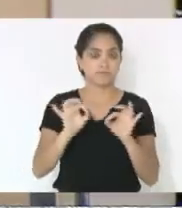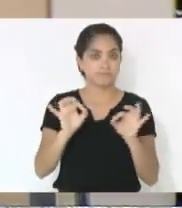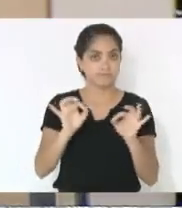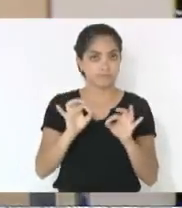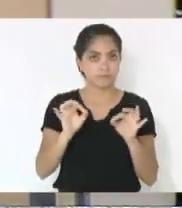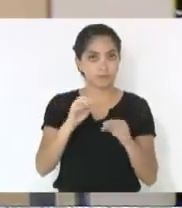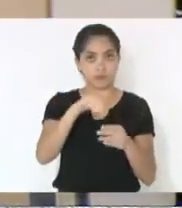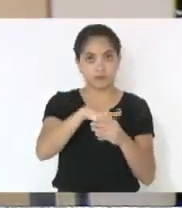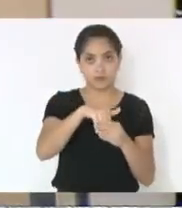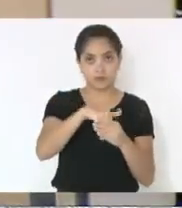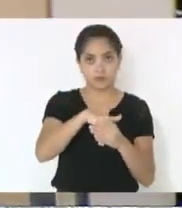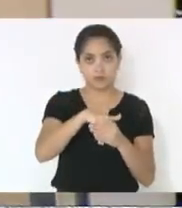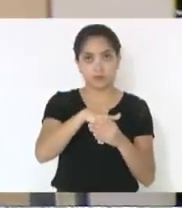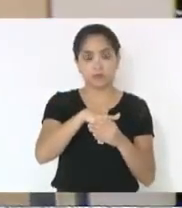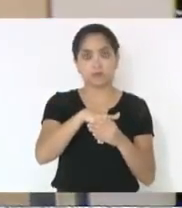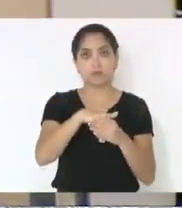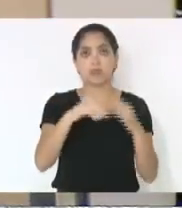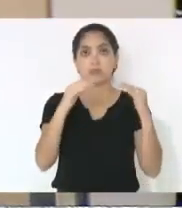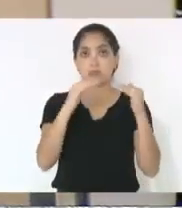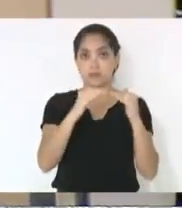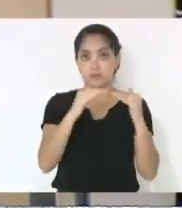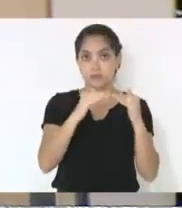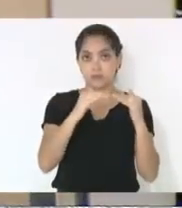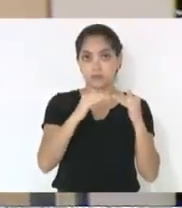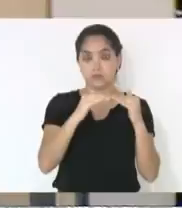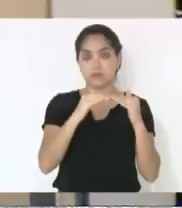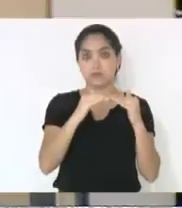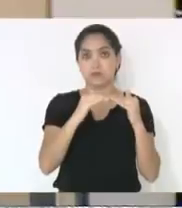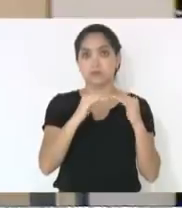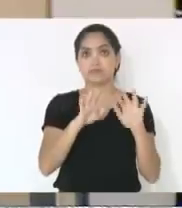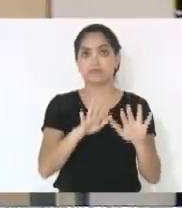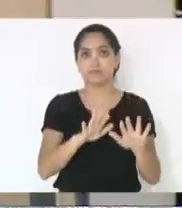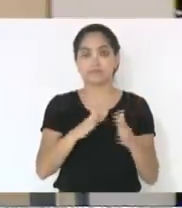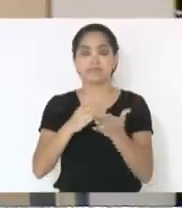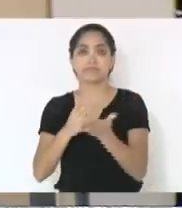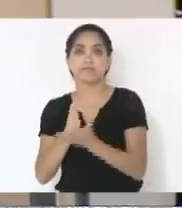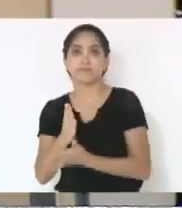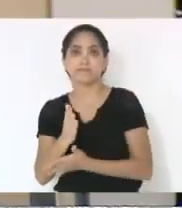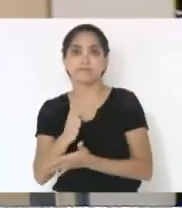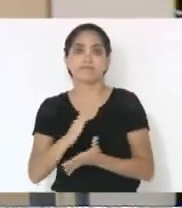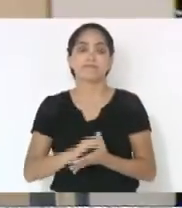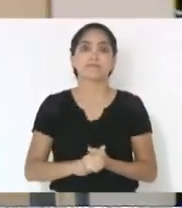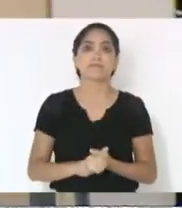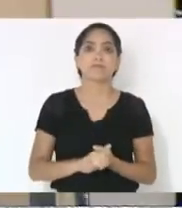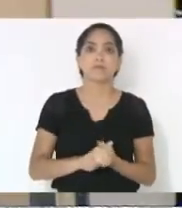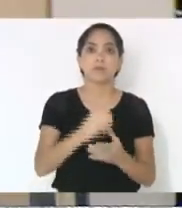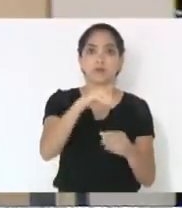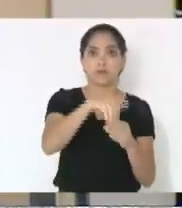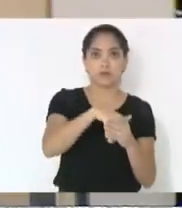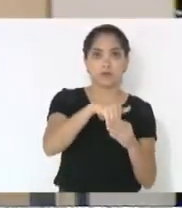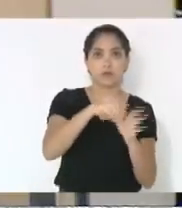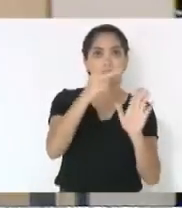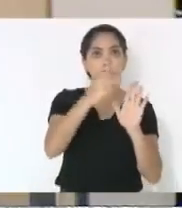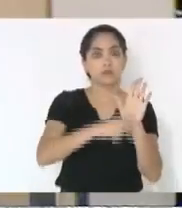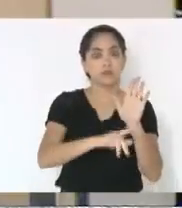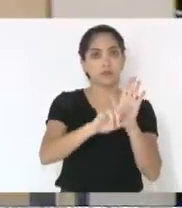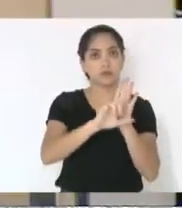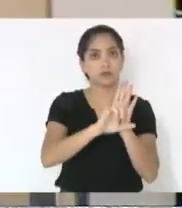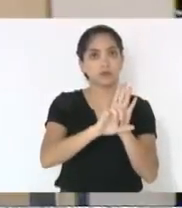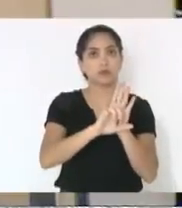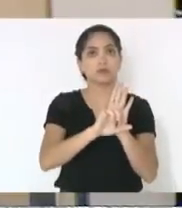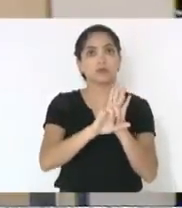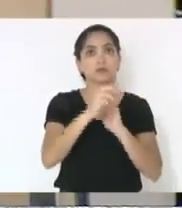discutir, em votação, quem tiver de acordo permaneça com o sem-contro. Está aprovado. Votação da redação final ao projeto de lei